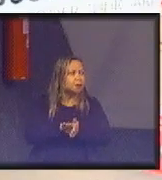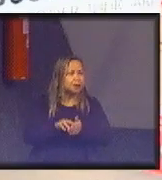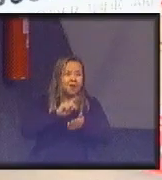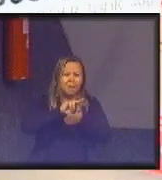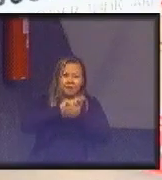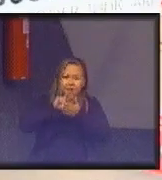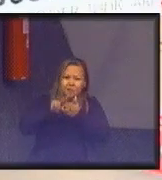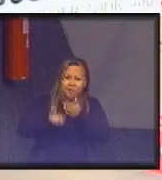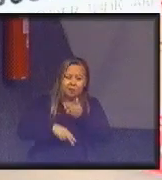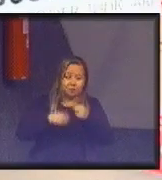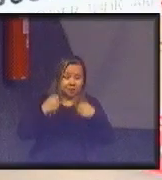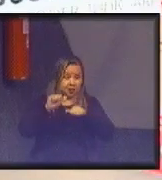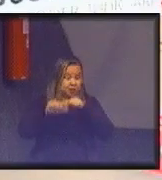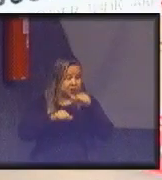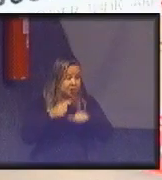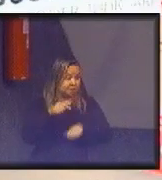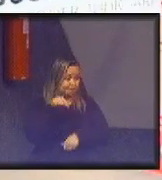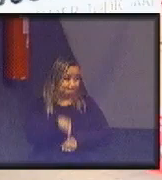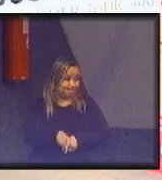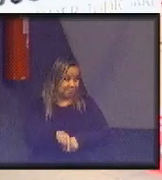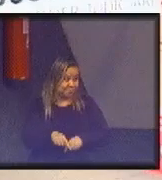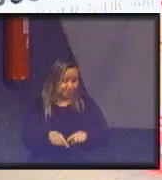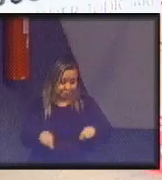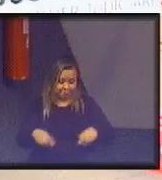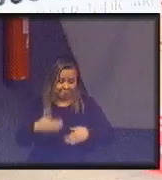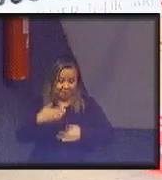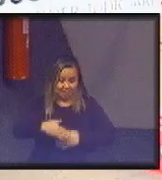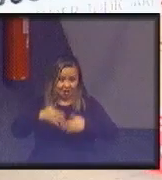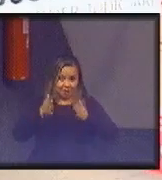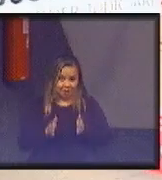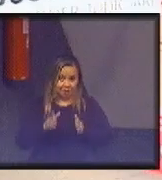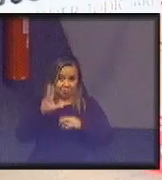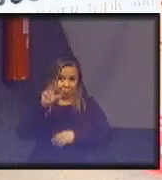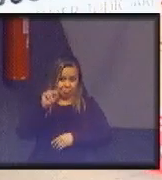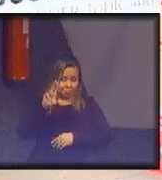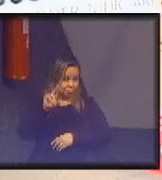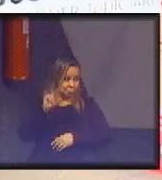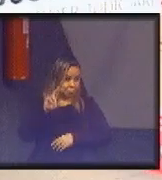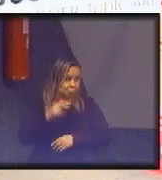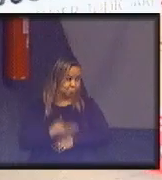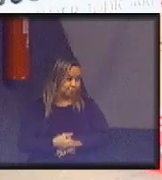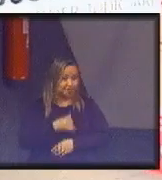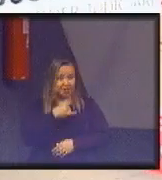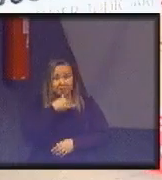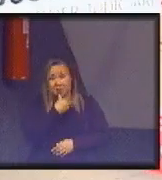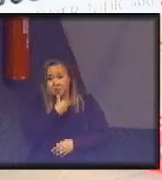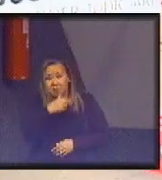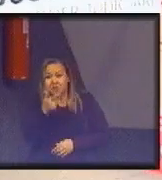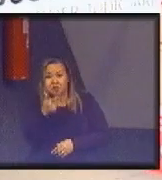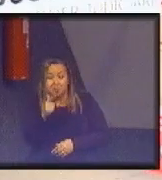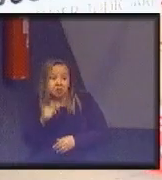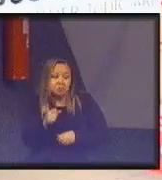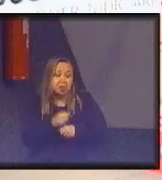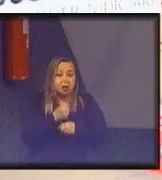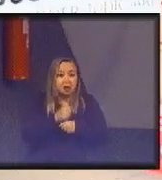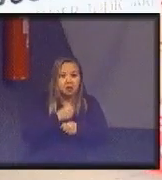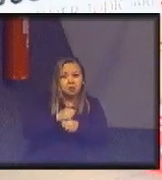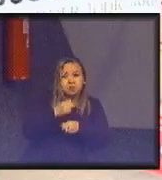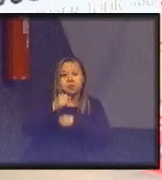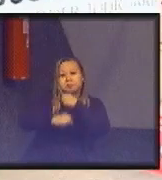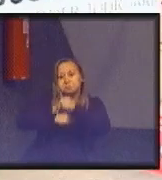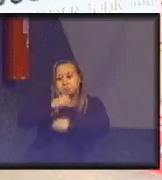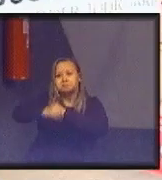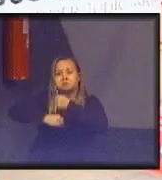fazer mudar, está aqui. Está aqui. Infelizmente, doutor Elio, a gente não tem mais alguns anos para